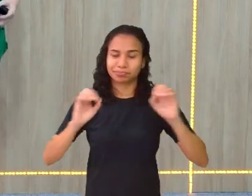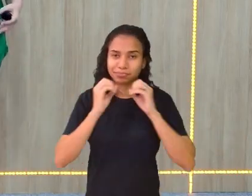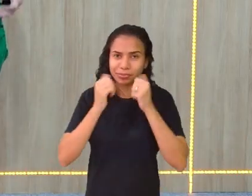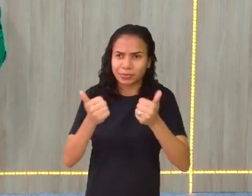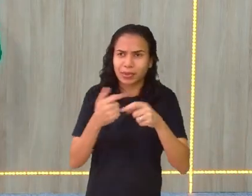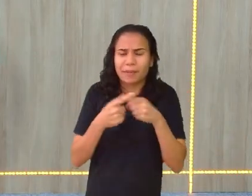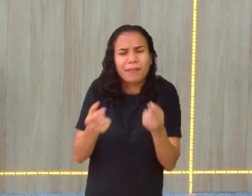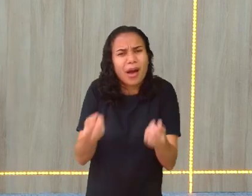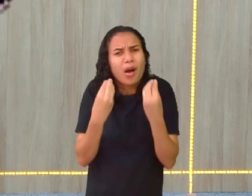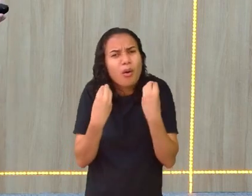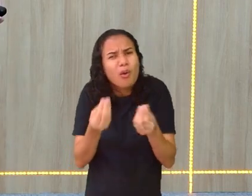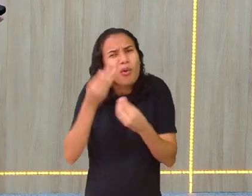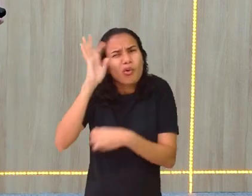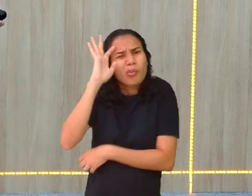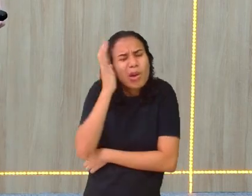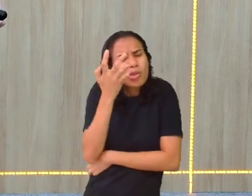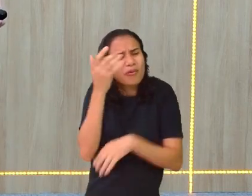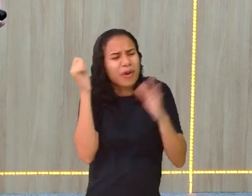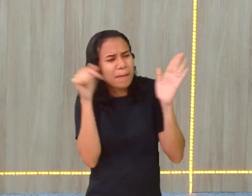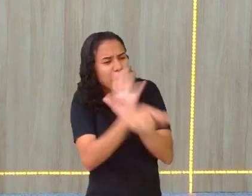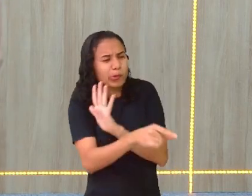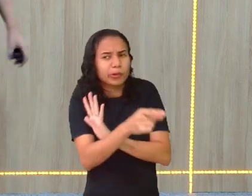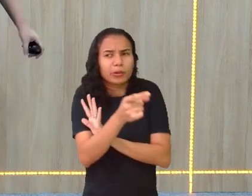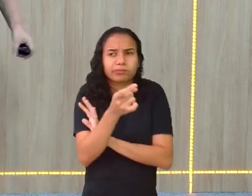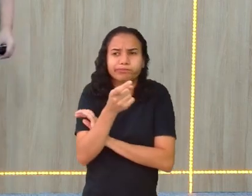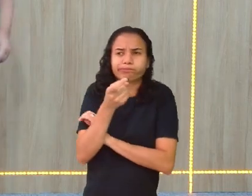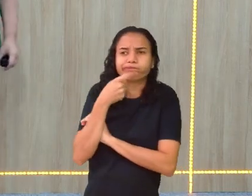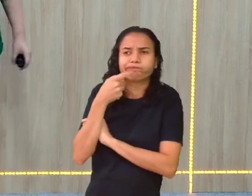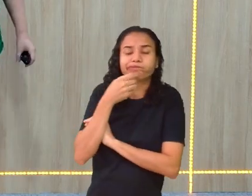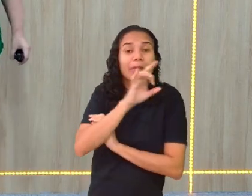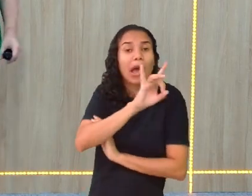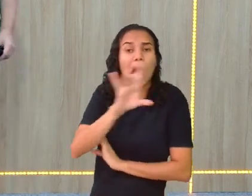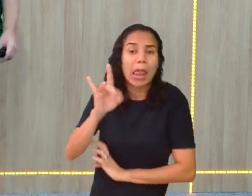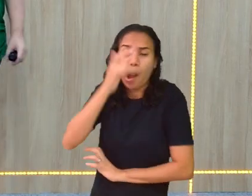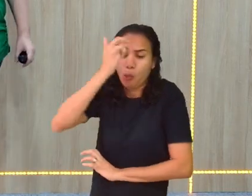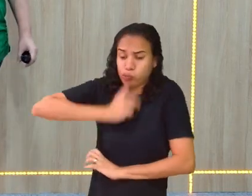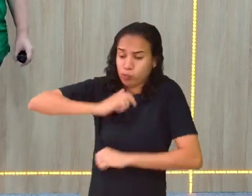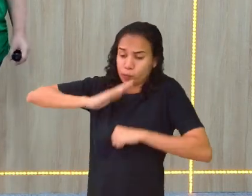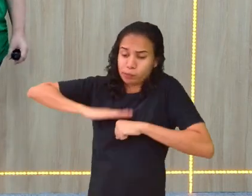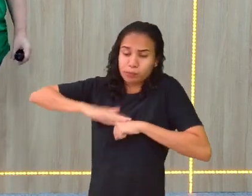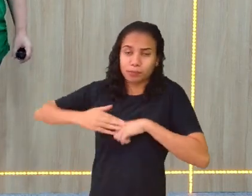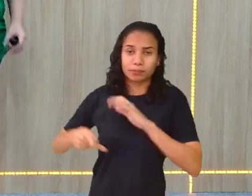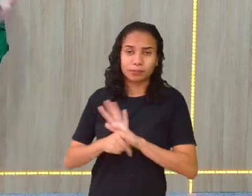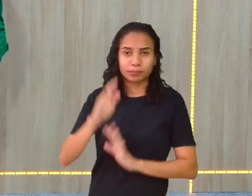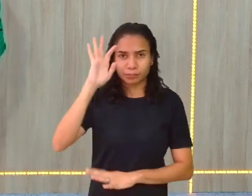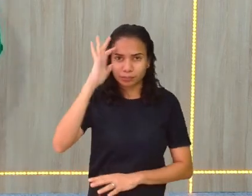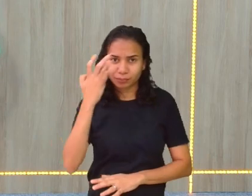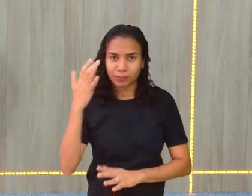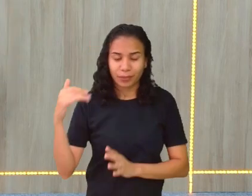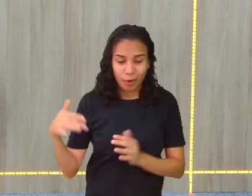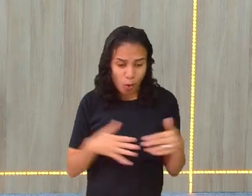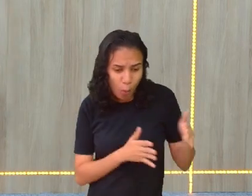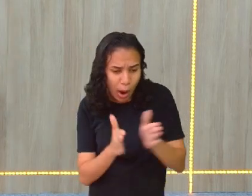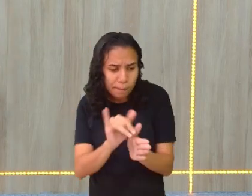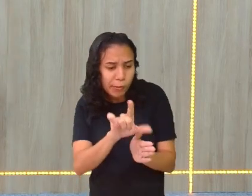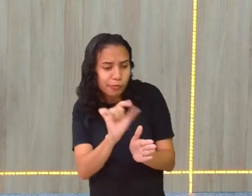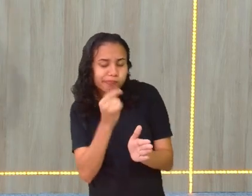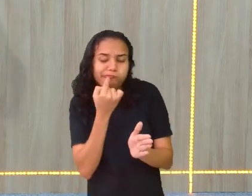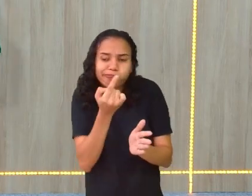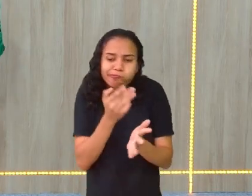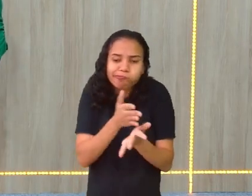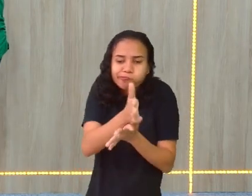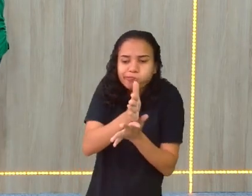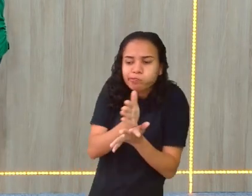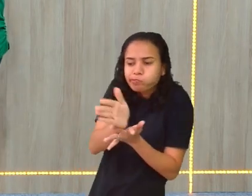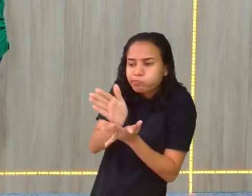e como é que eu vou resolver o problema? Cada um resolve da sua maneira. O caminho que você vai trilhar